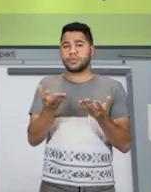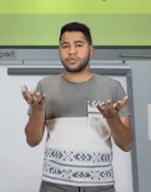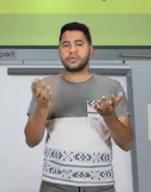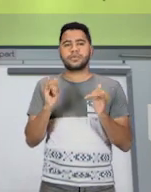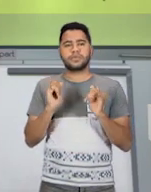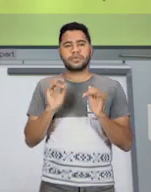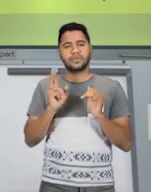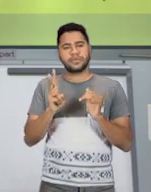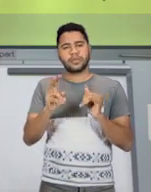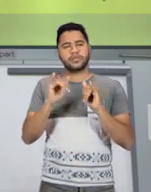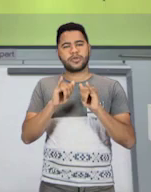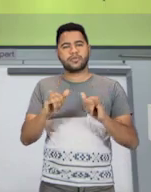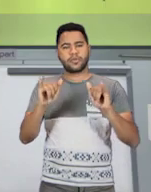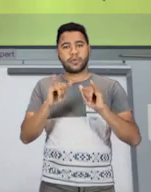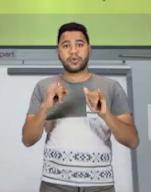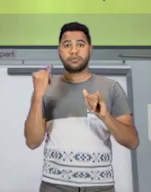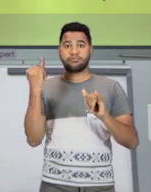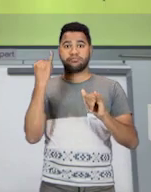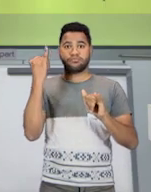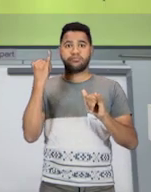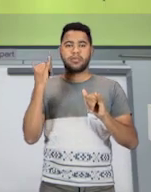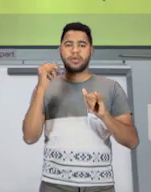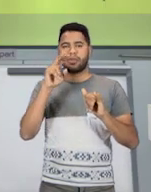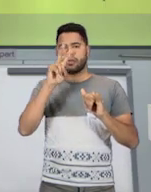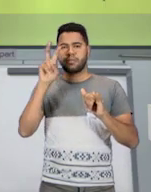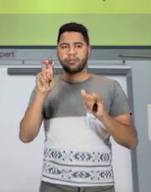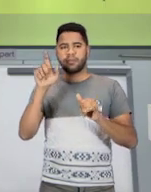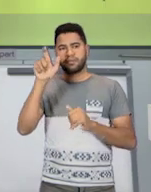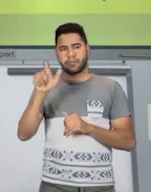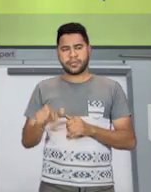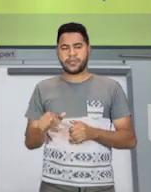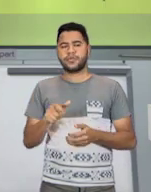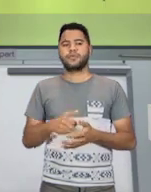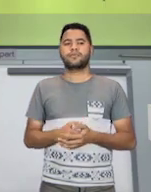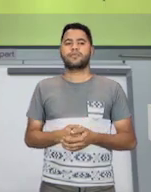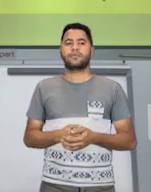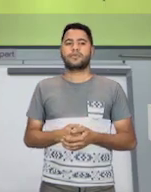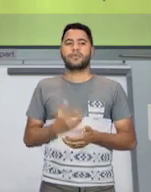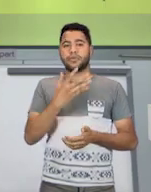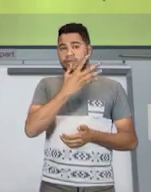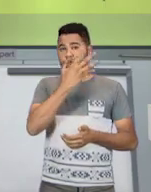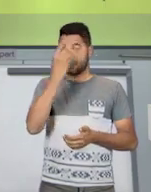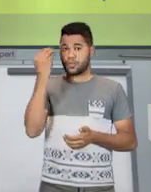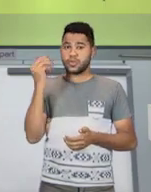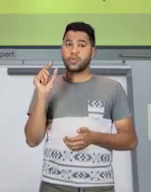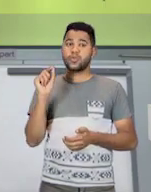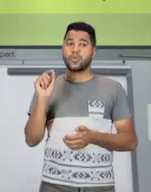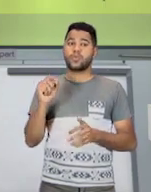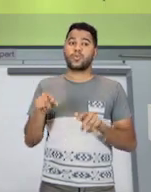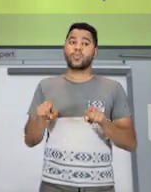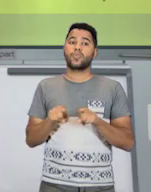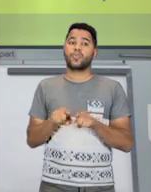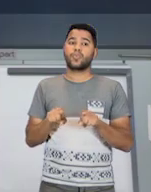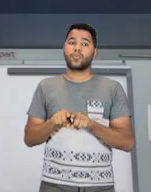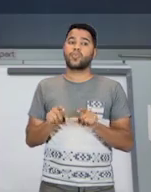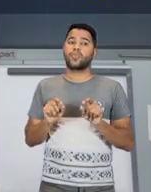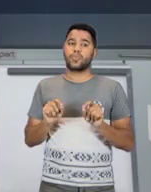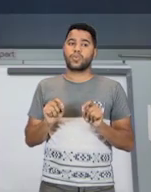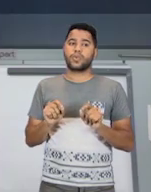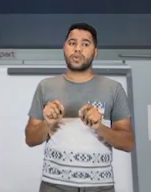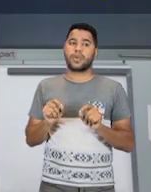informações relevantes sobre essa pessoa, esse personagem e não se esquecer das W8 questions, ok?